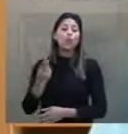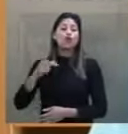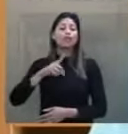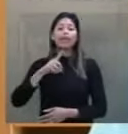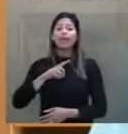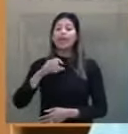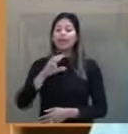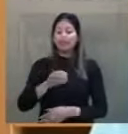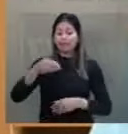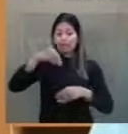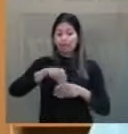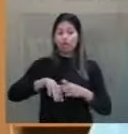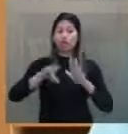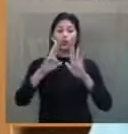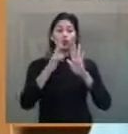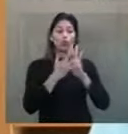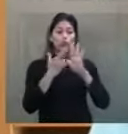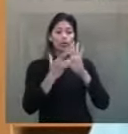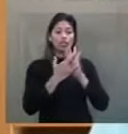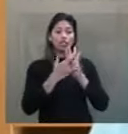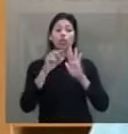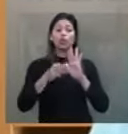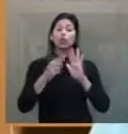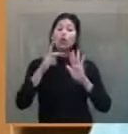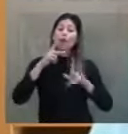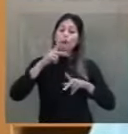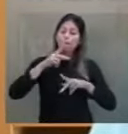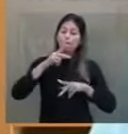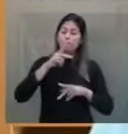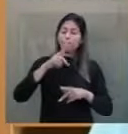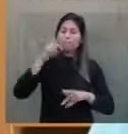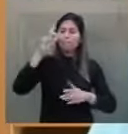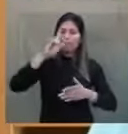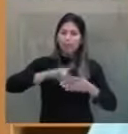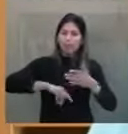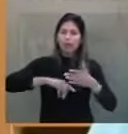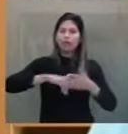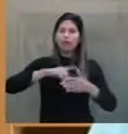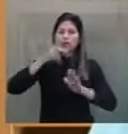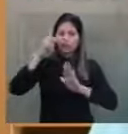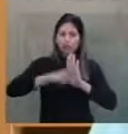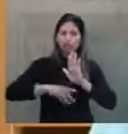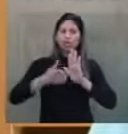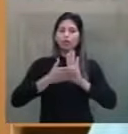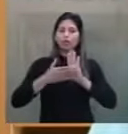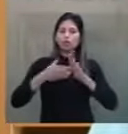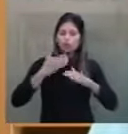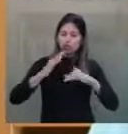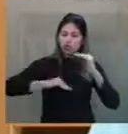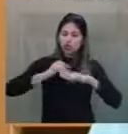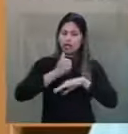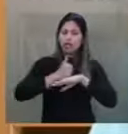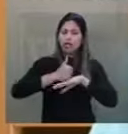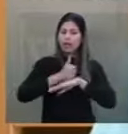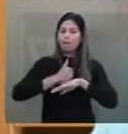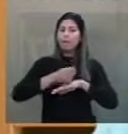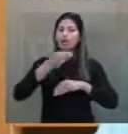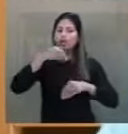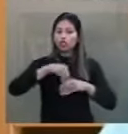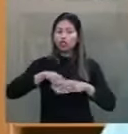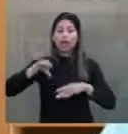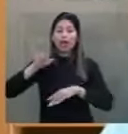estatutos e planos de carreira do magistério, estabelecidos por meio de leis estaduais e